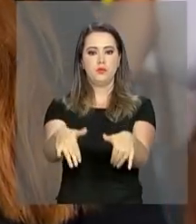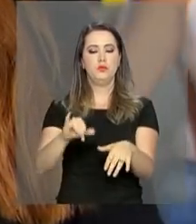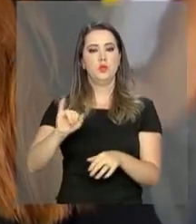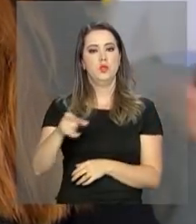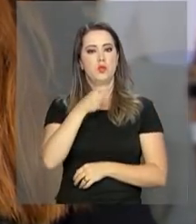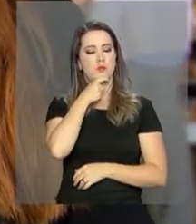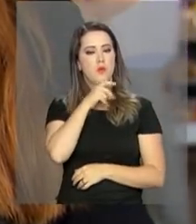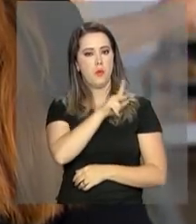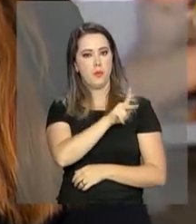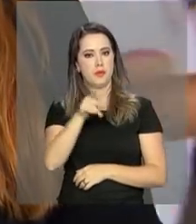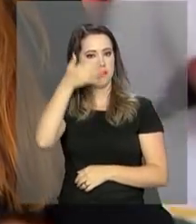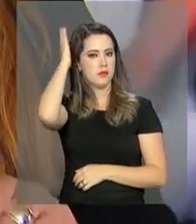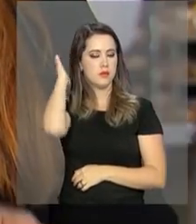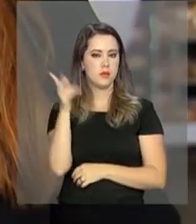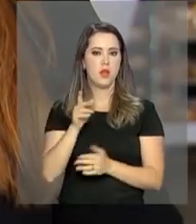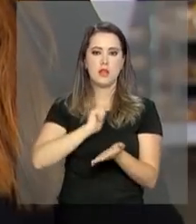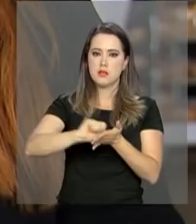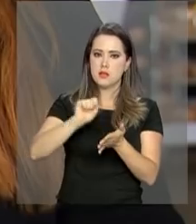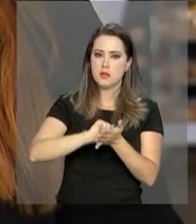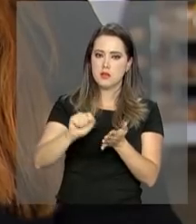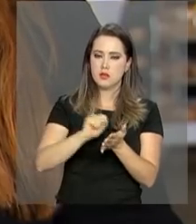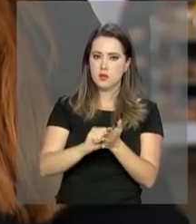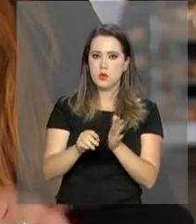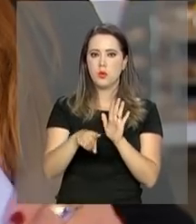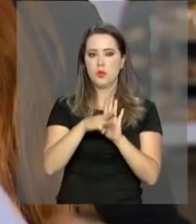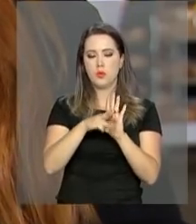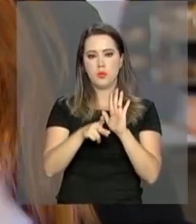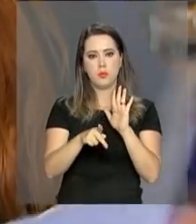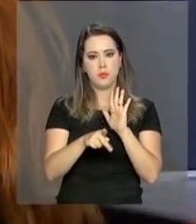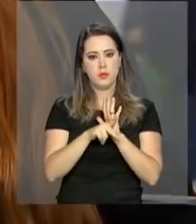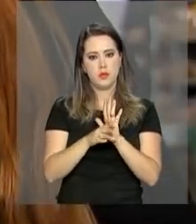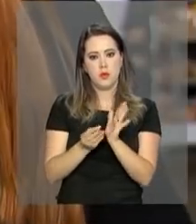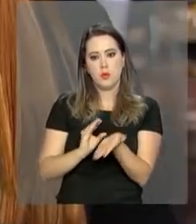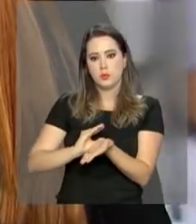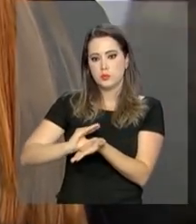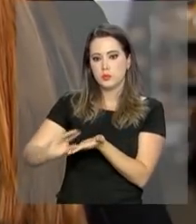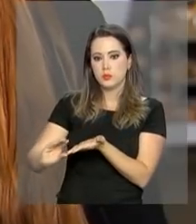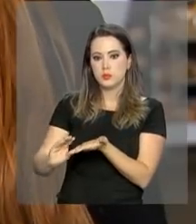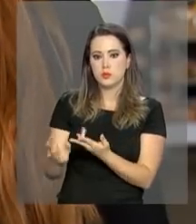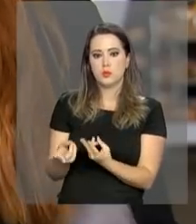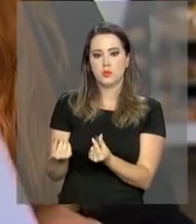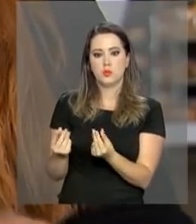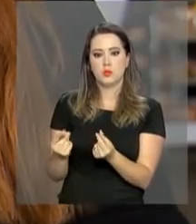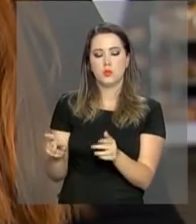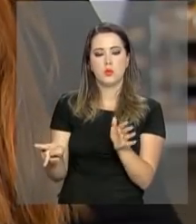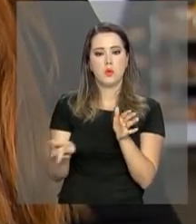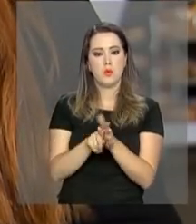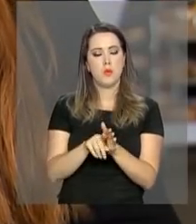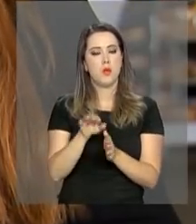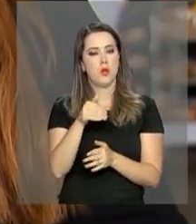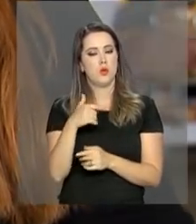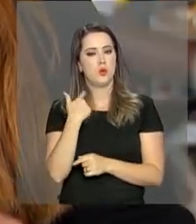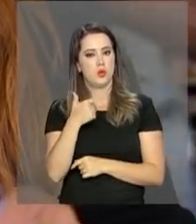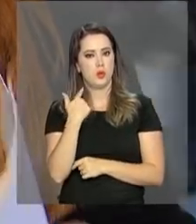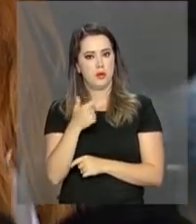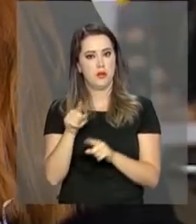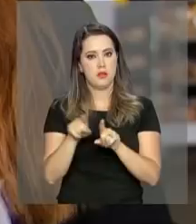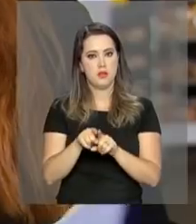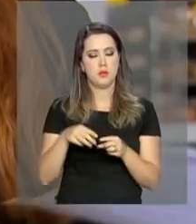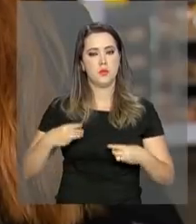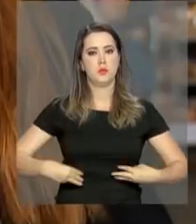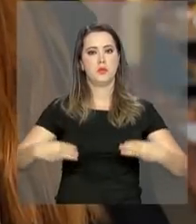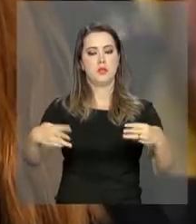julho, o presidente Michel Temer assinou uma medida provisória destinando parte desses recursos e das loterias federais para os